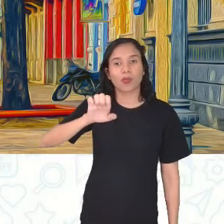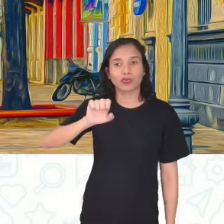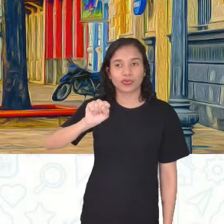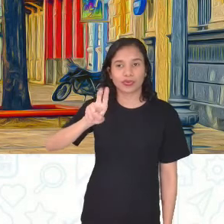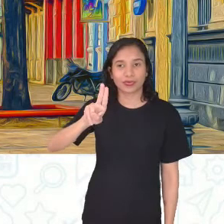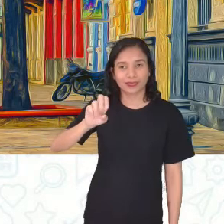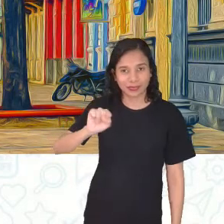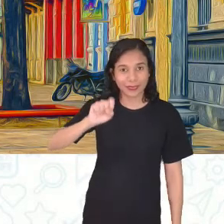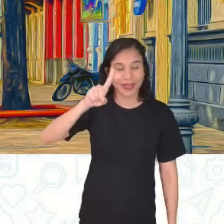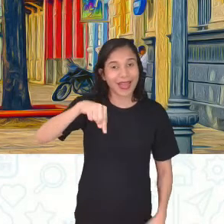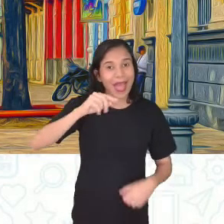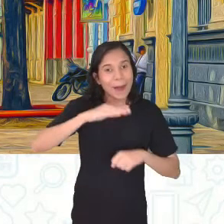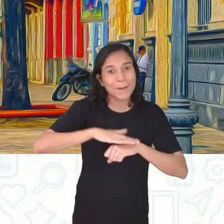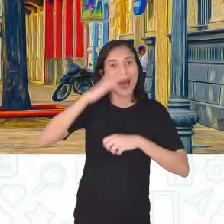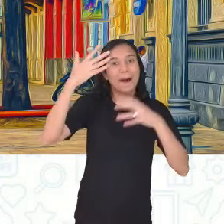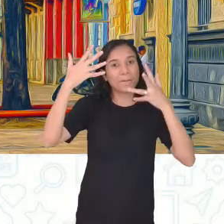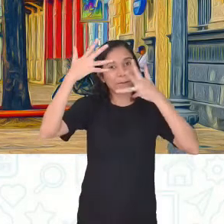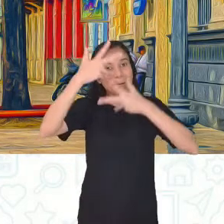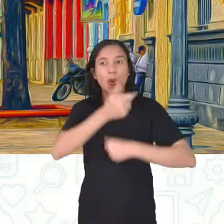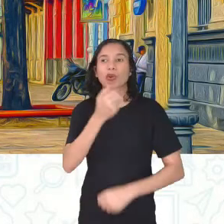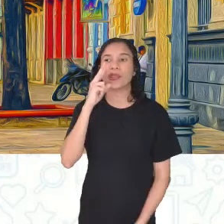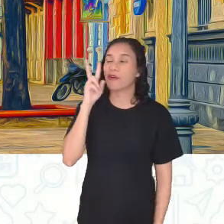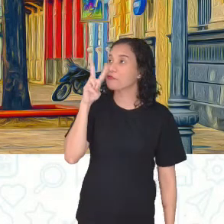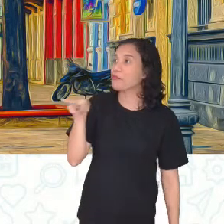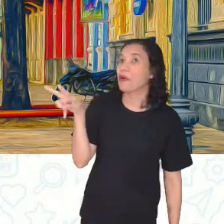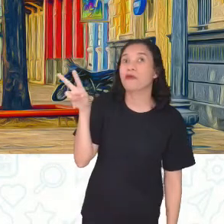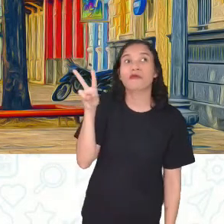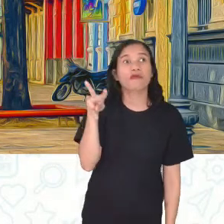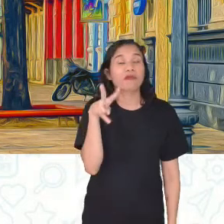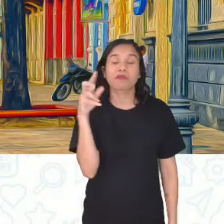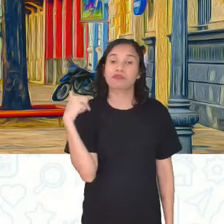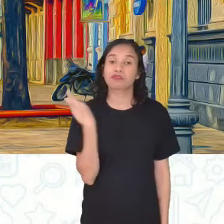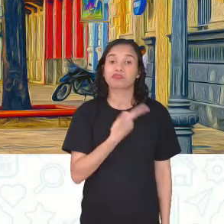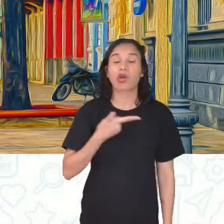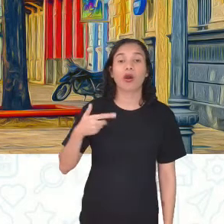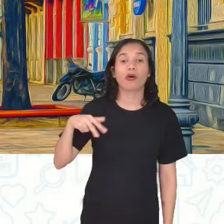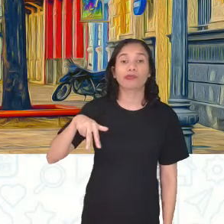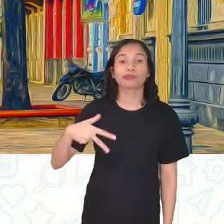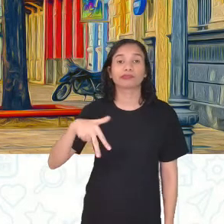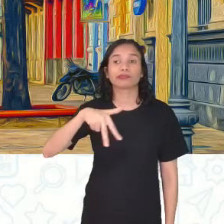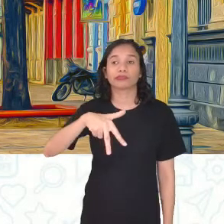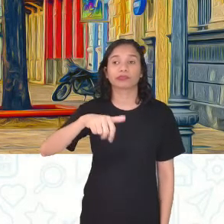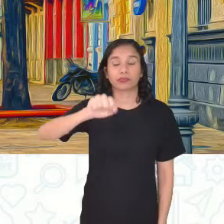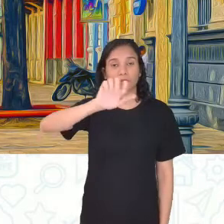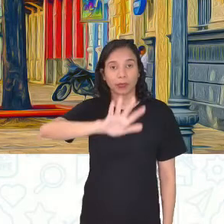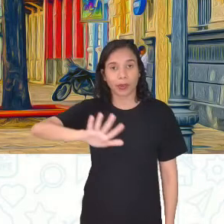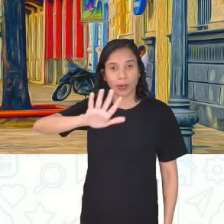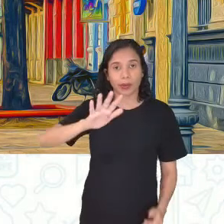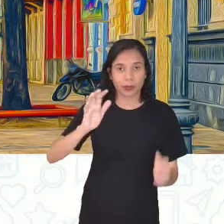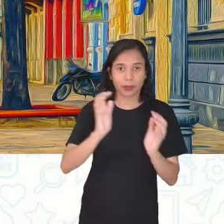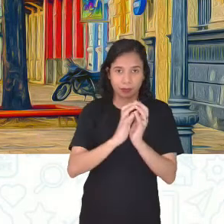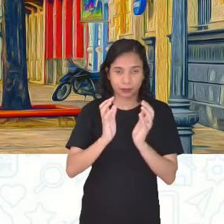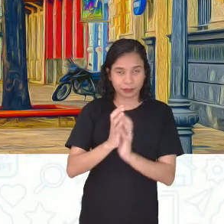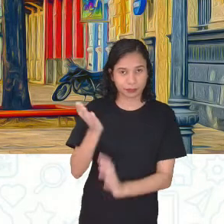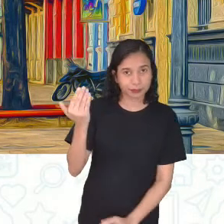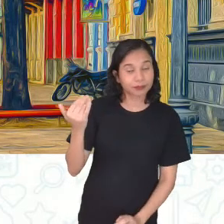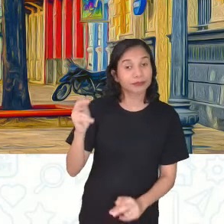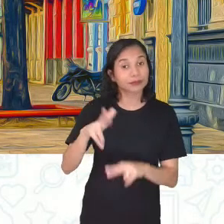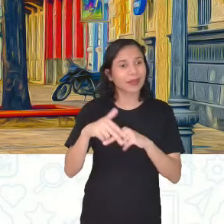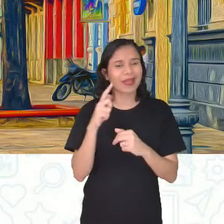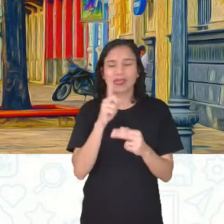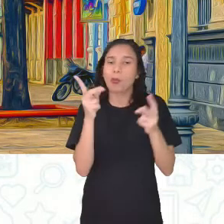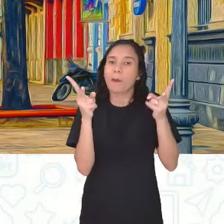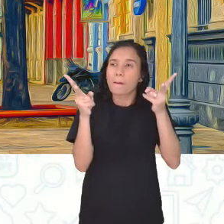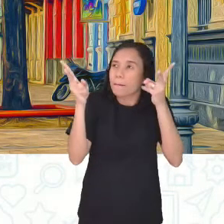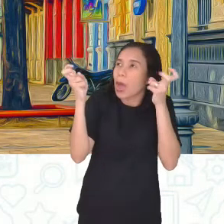bonita, Considerada a rua mais bonita. gente passa várias vezes aí quando vai ali para aquelas áreas do Recife Antigo e nem se dá